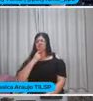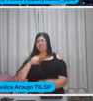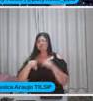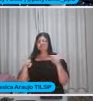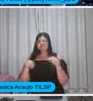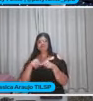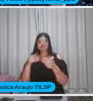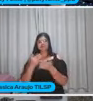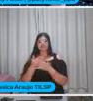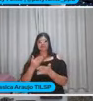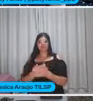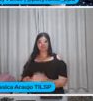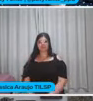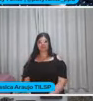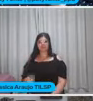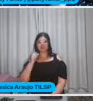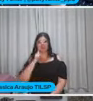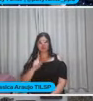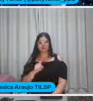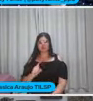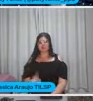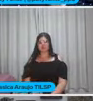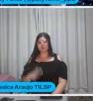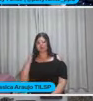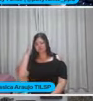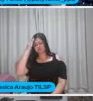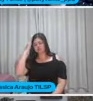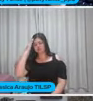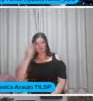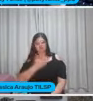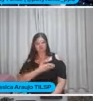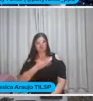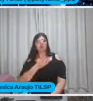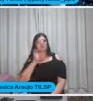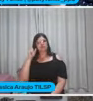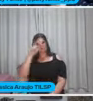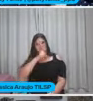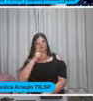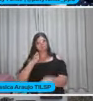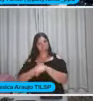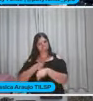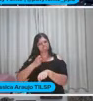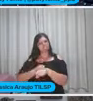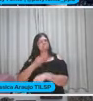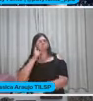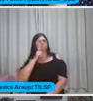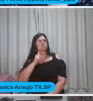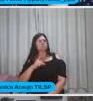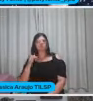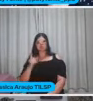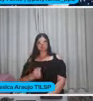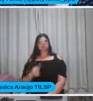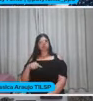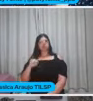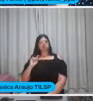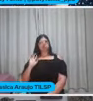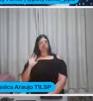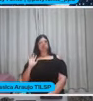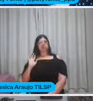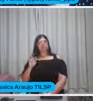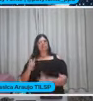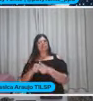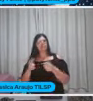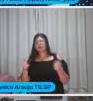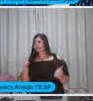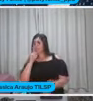Porque às vezes tem Não sabe Eu sei Eu sei que tem colega Que é carne de pescoço Que você já fica até Com o pé atrás Mas olha A maioria